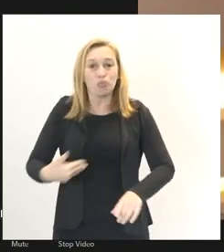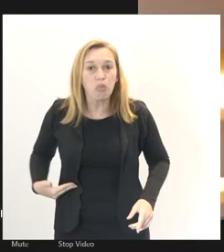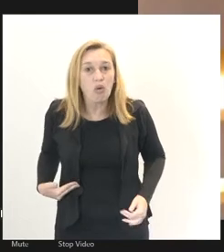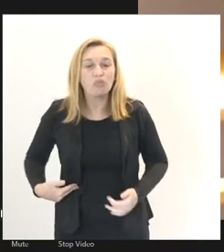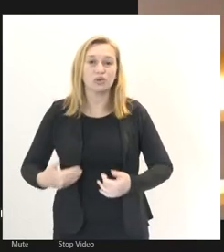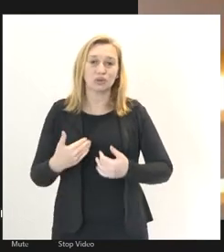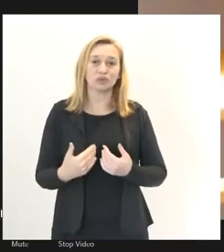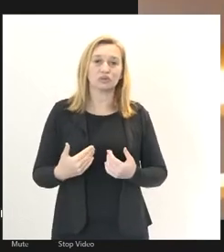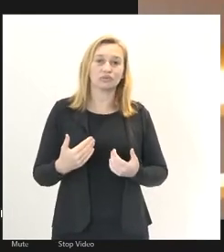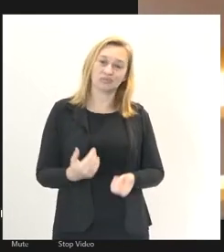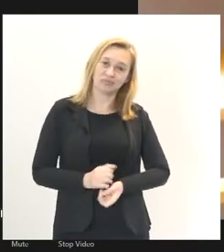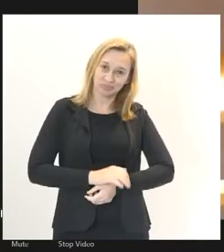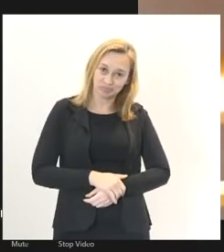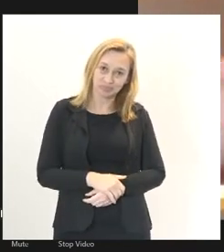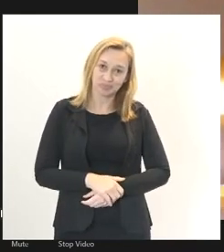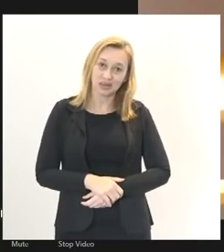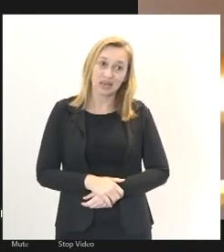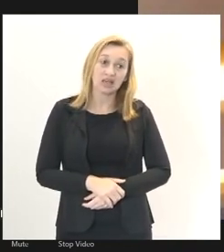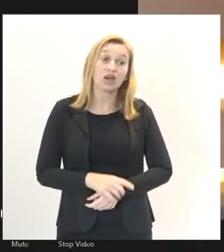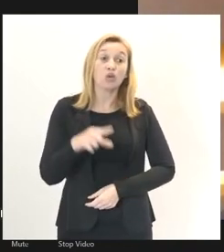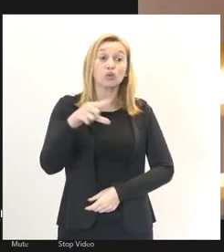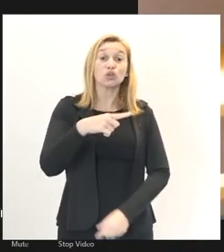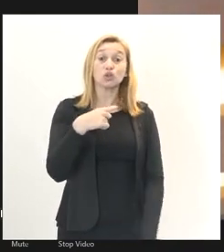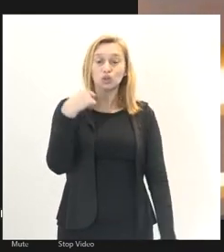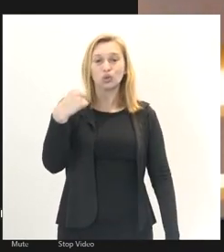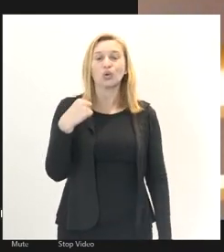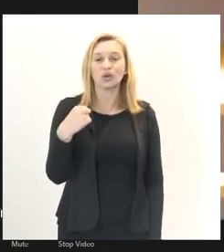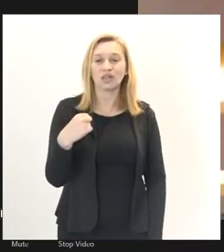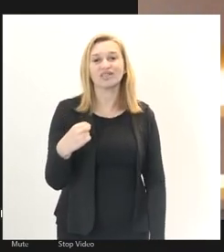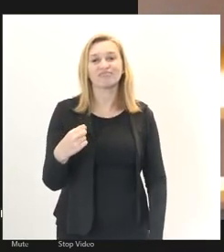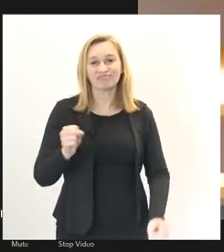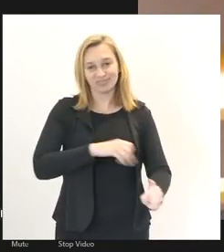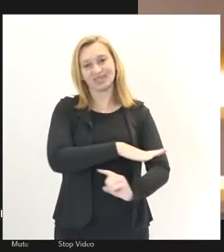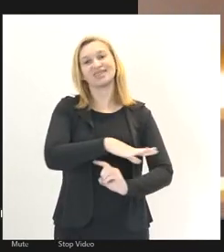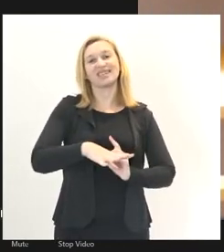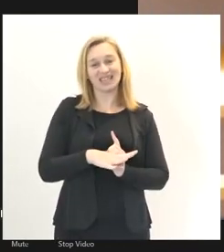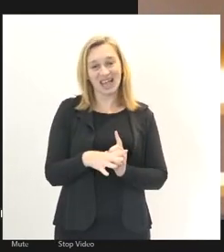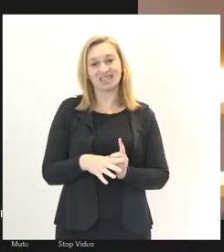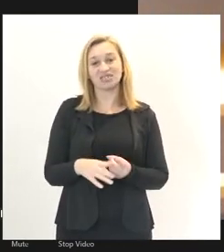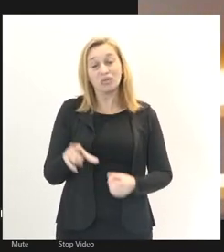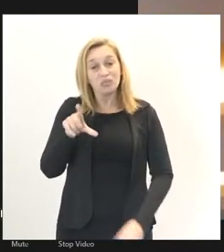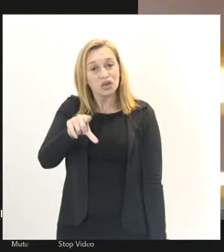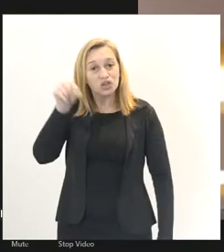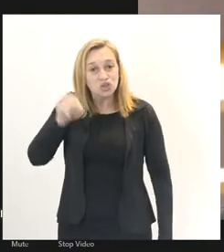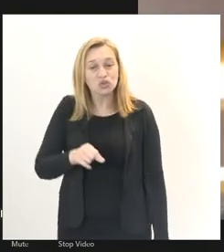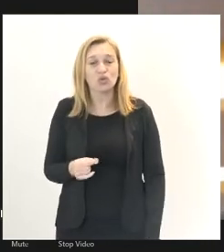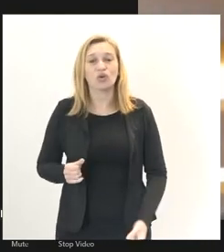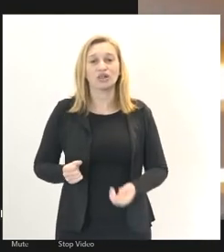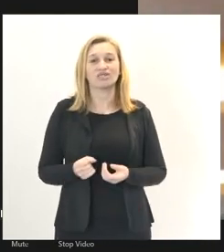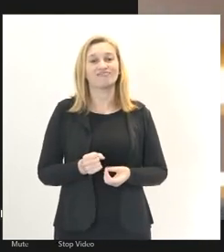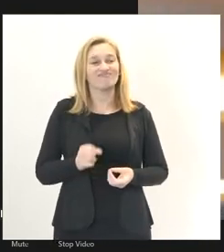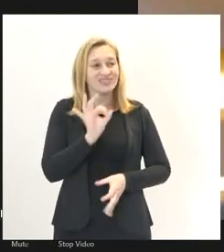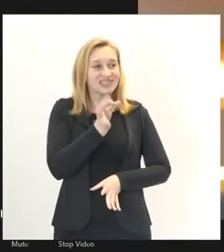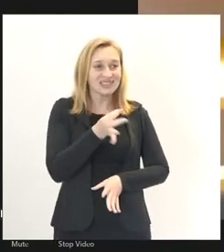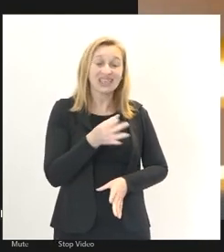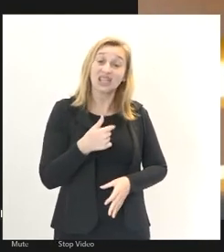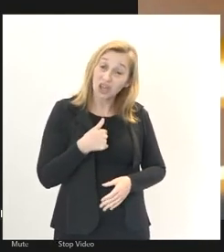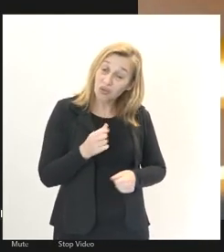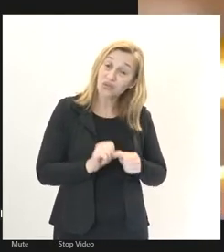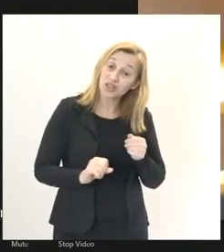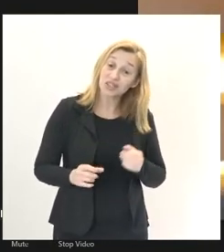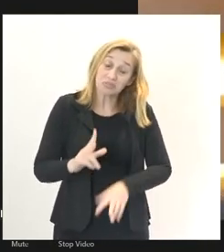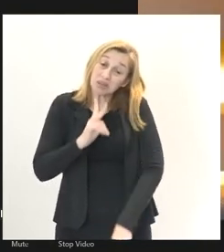servidor do coletivo. Isso é uma opção da nossa sociedade e é uma opção acertada, é uma opção que eu fiz